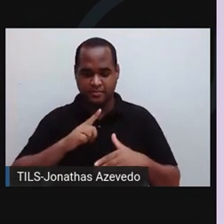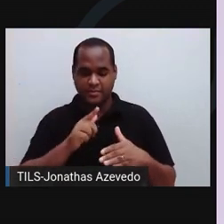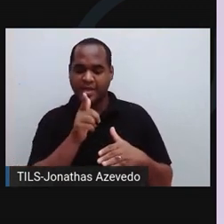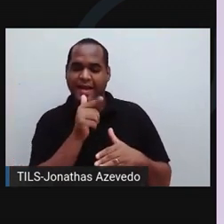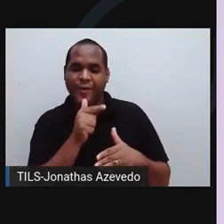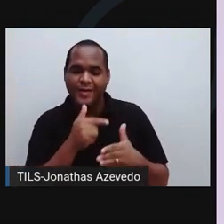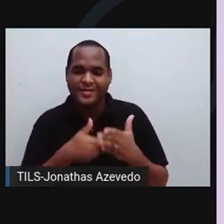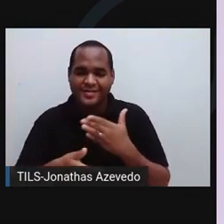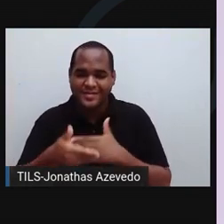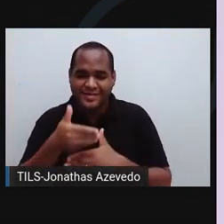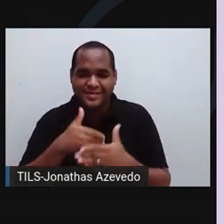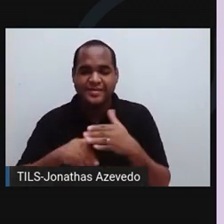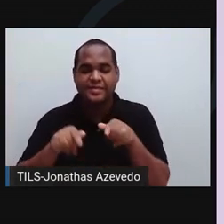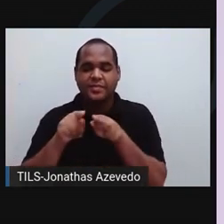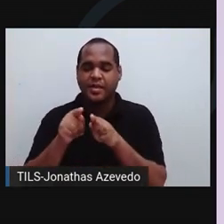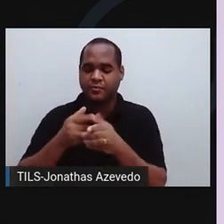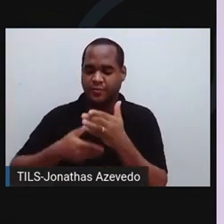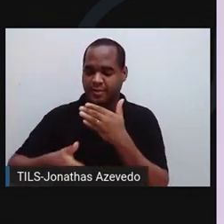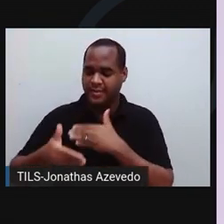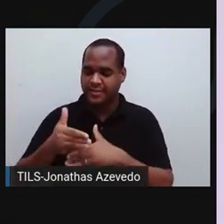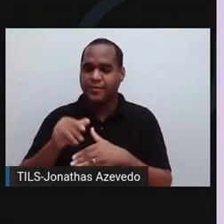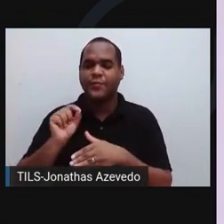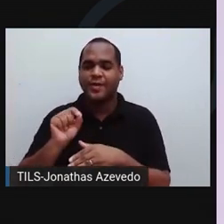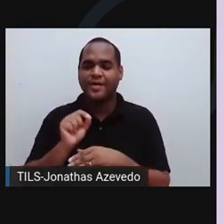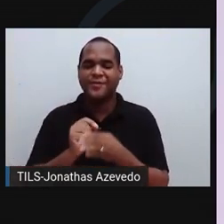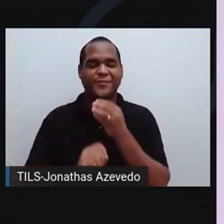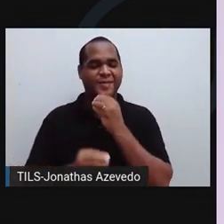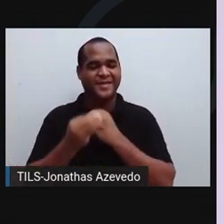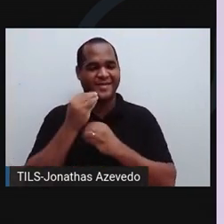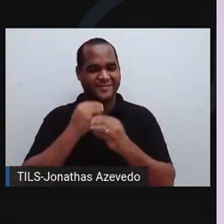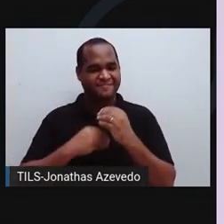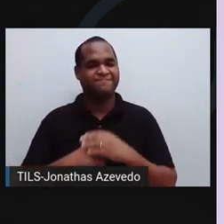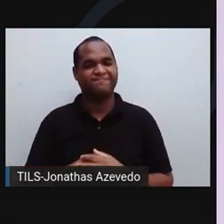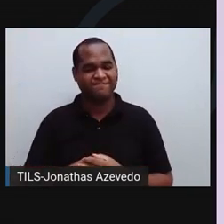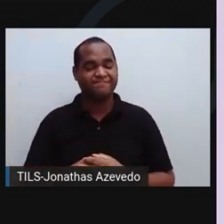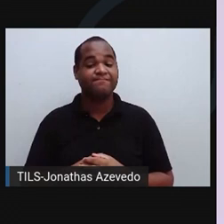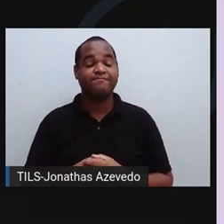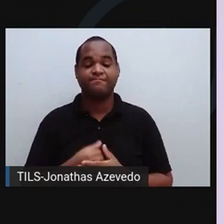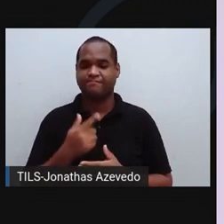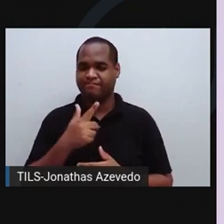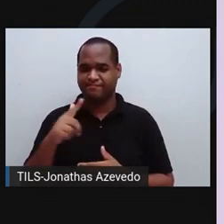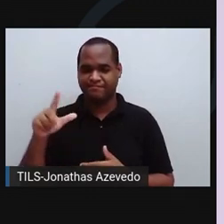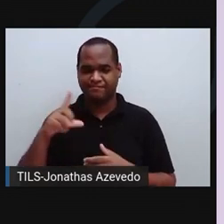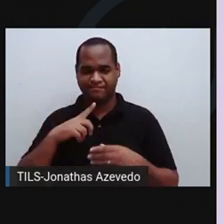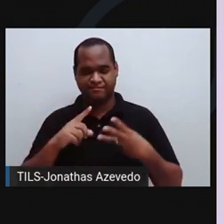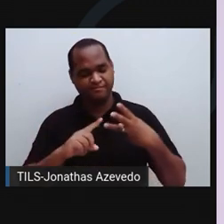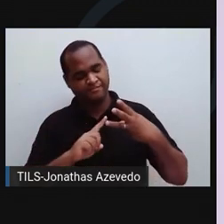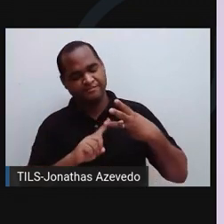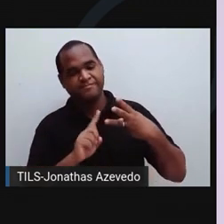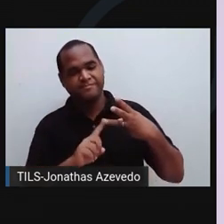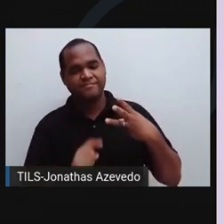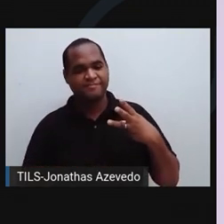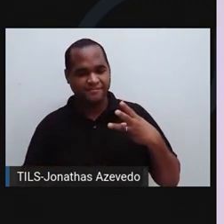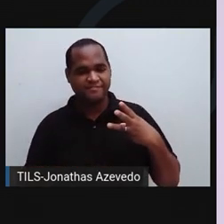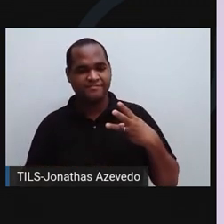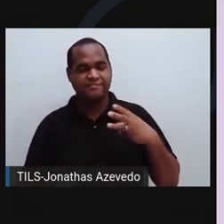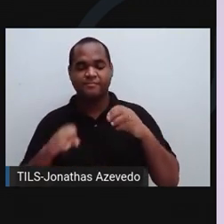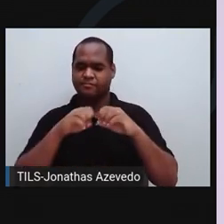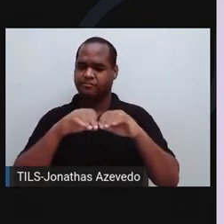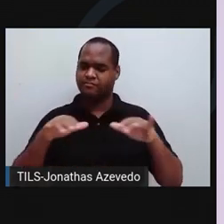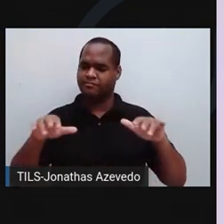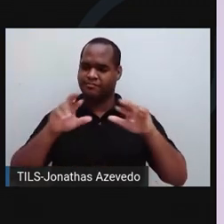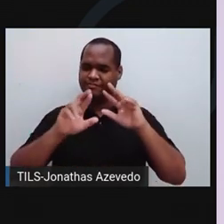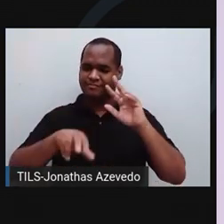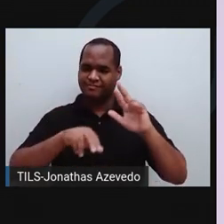cuidados aí de higiene com os alimentos. Agora, temos um protozoário mais diferente, um modo de transmissão bem diferente. A